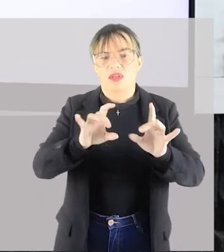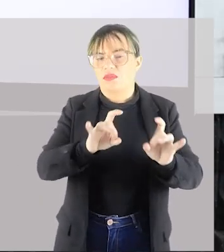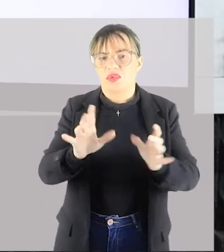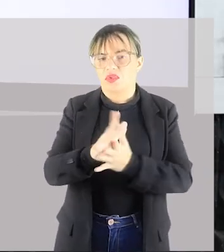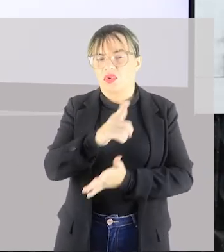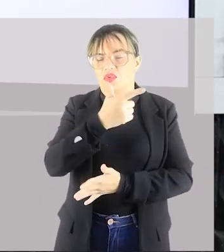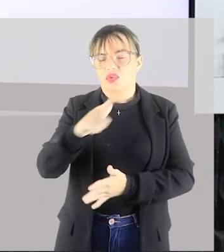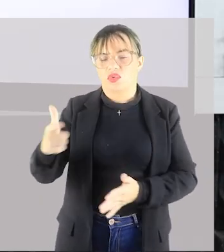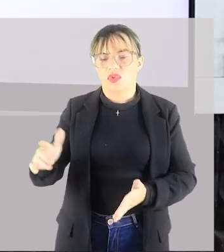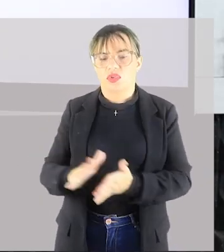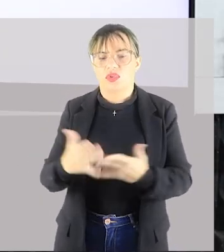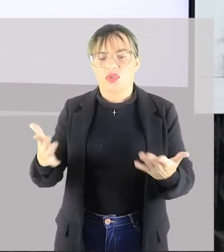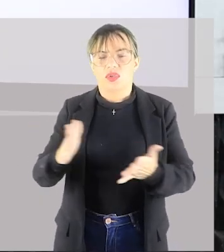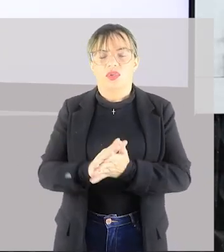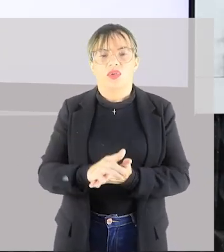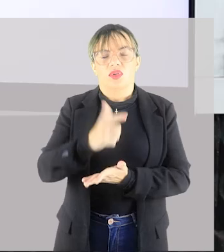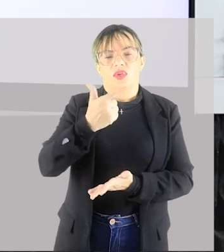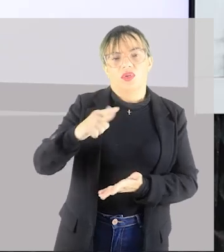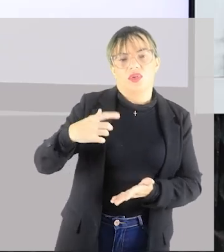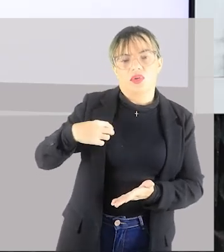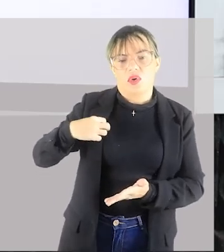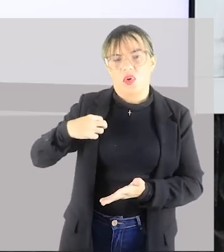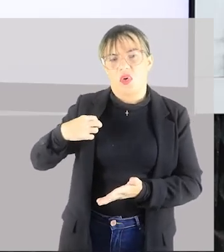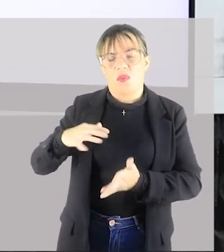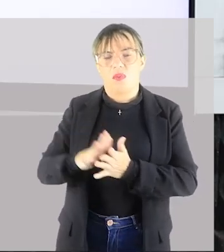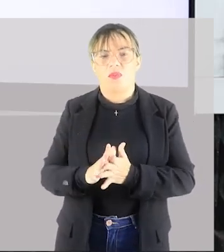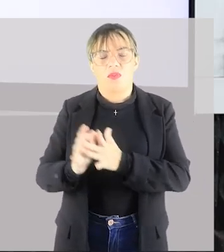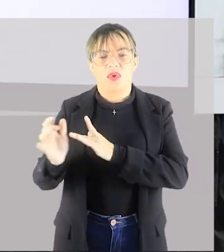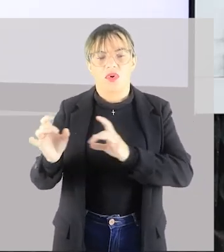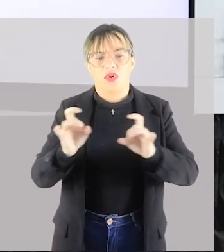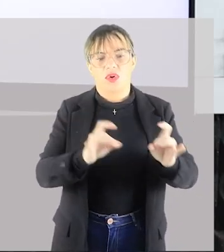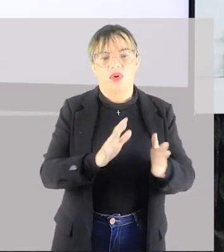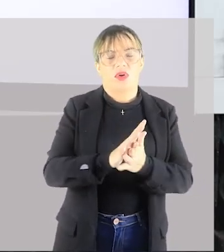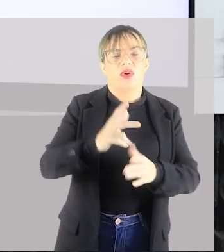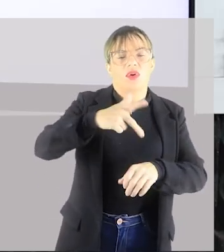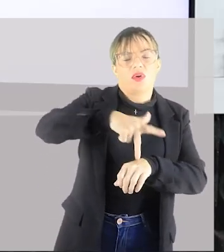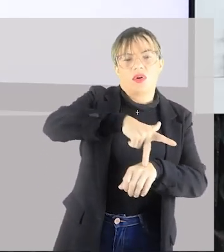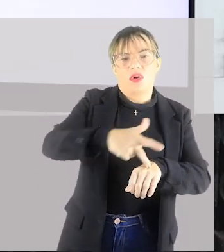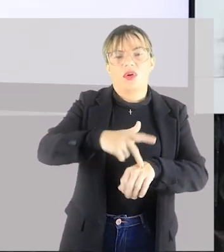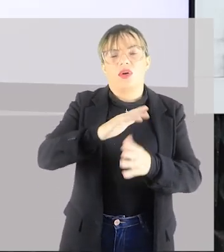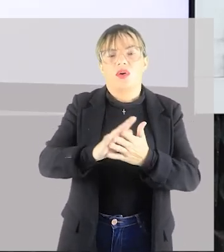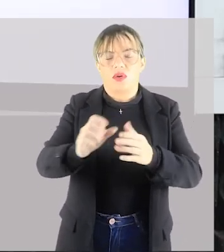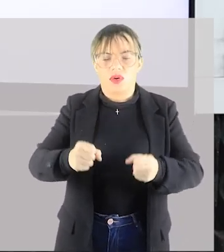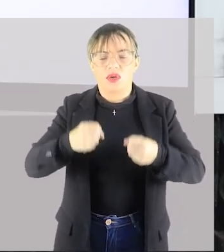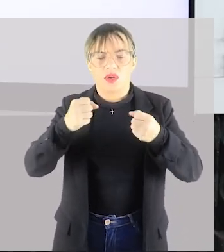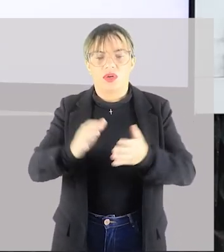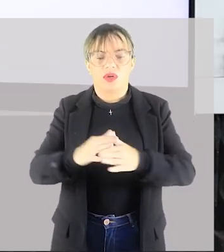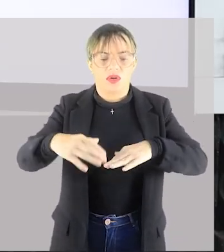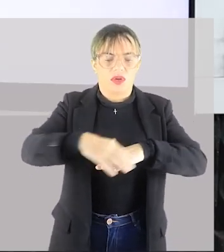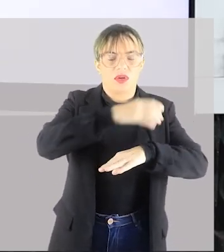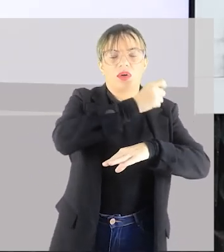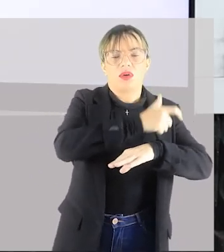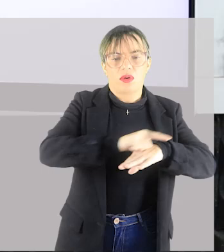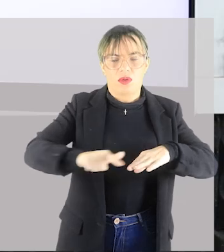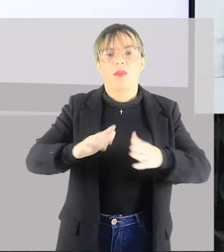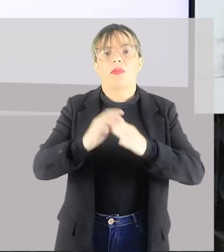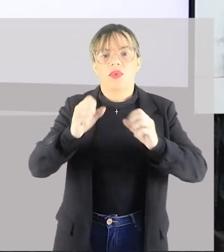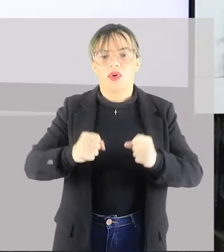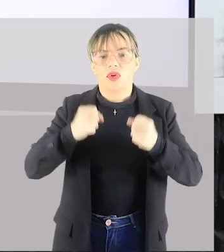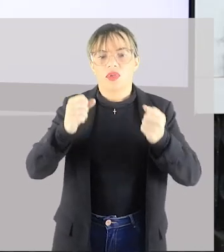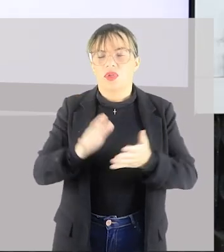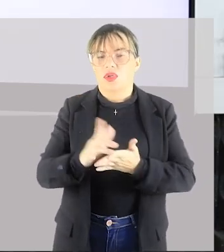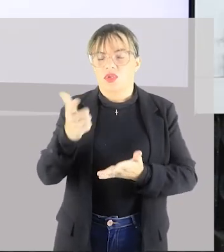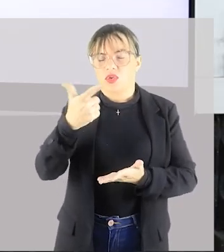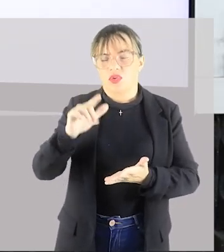roupas específicas como ocorre no balé, podia dançar descalço, então não tinha essas exigências,